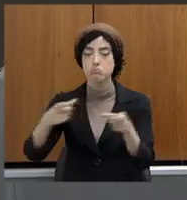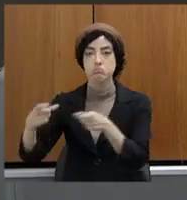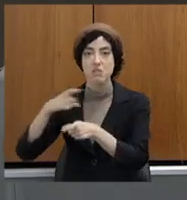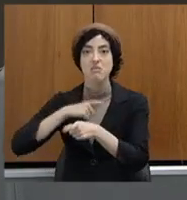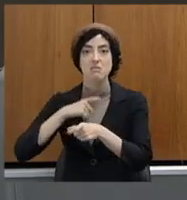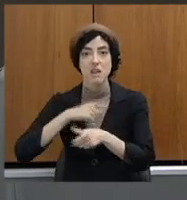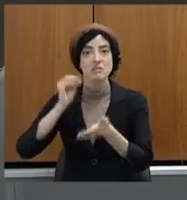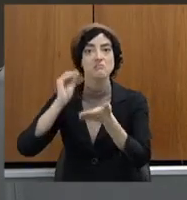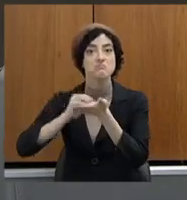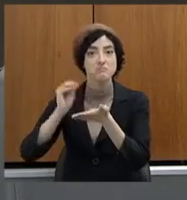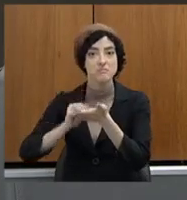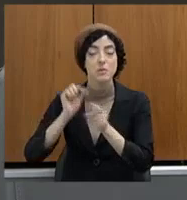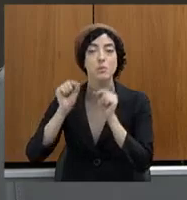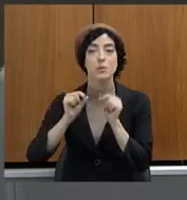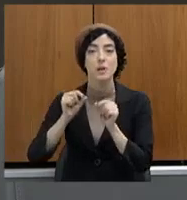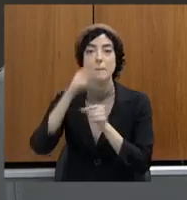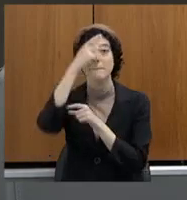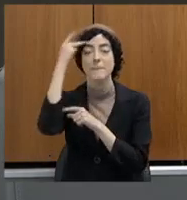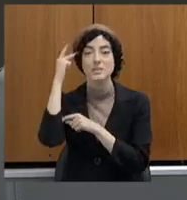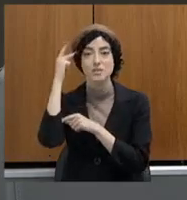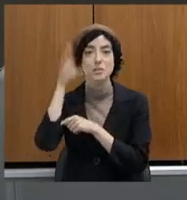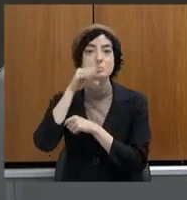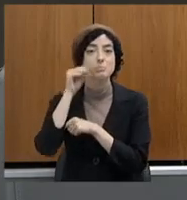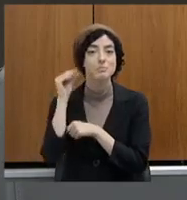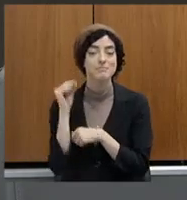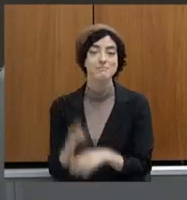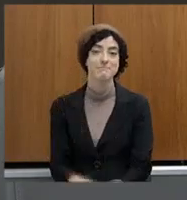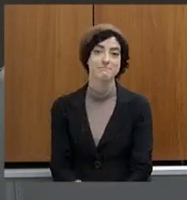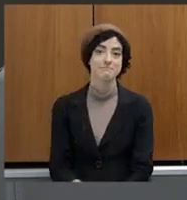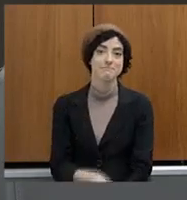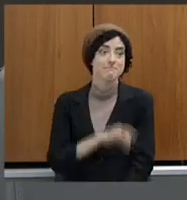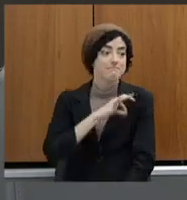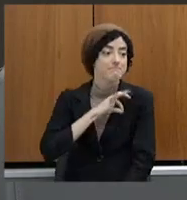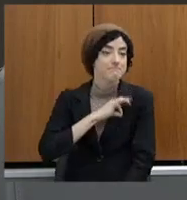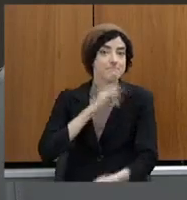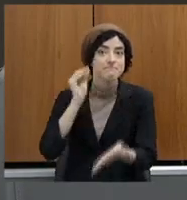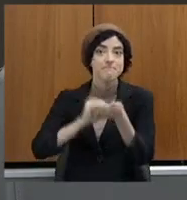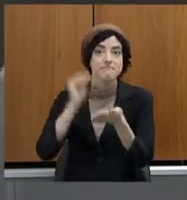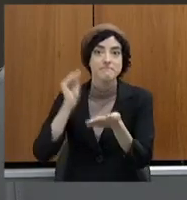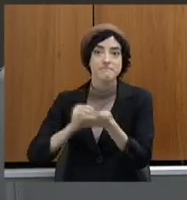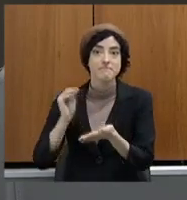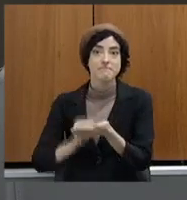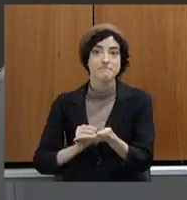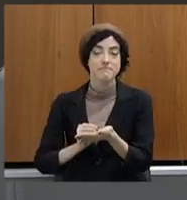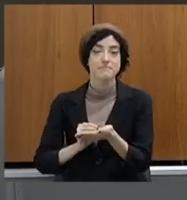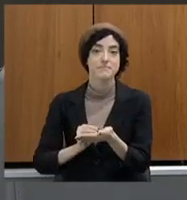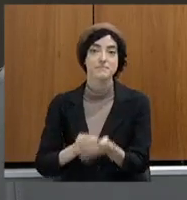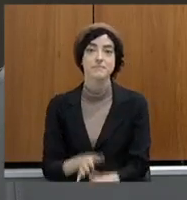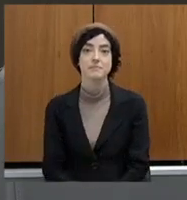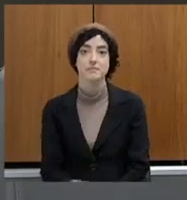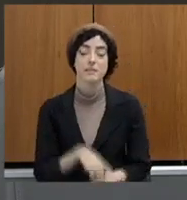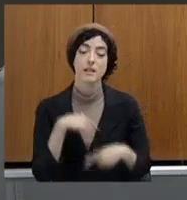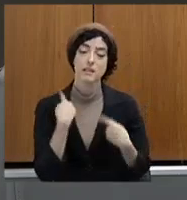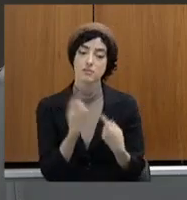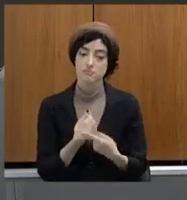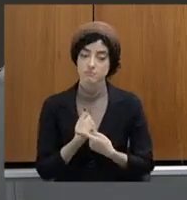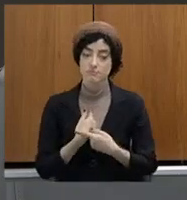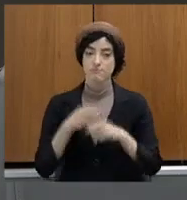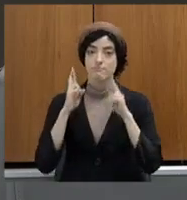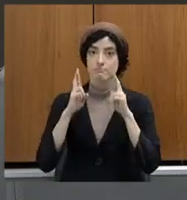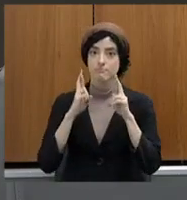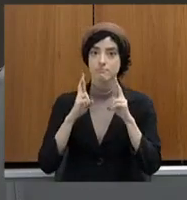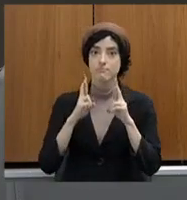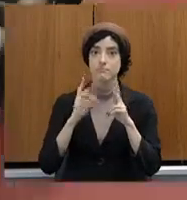Rodrigues, reforçar o pleito pela convocação dos excedentes, dos aprovados, que a gente possa ter um número maior de